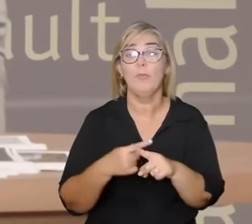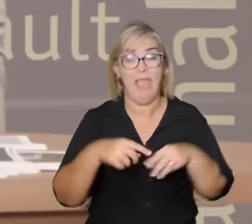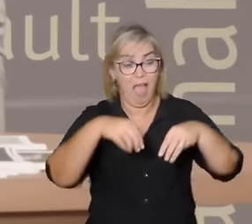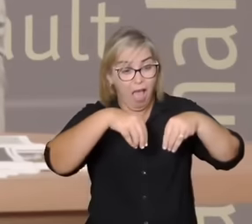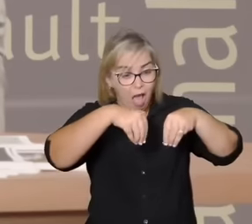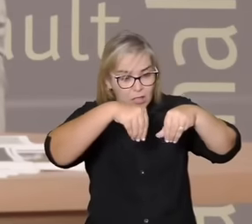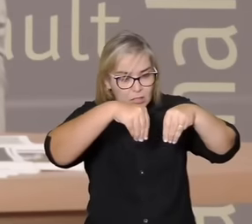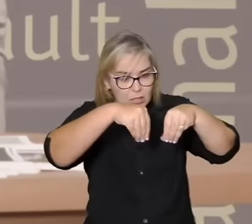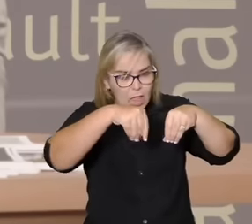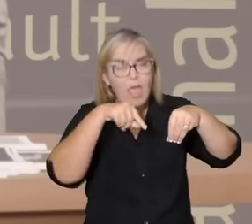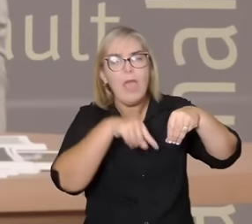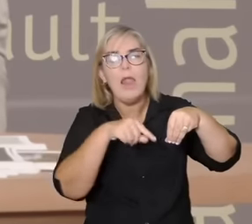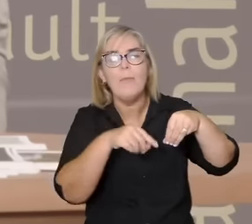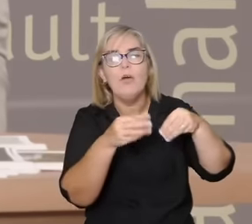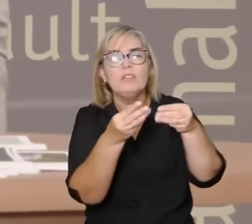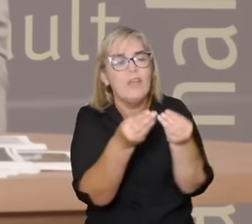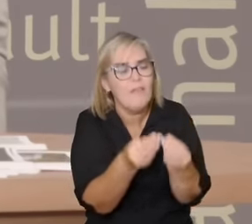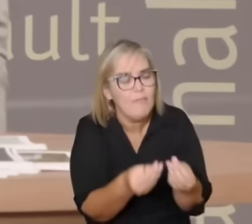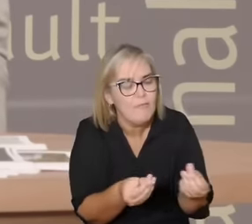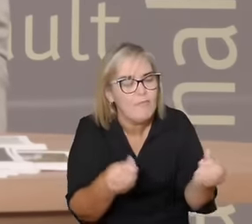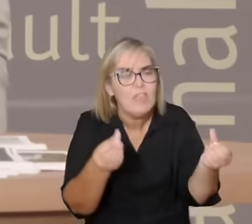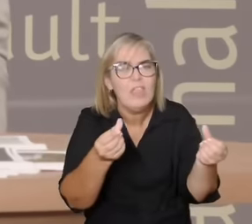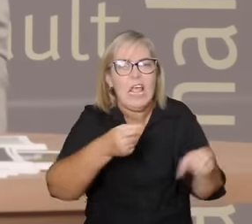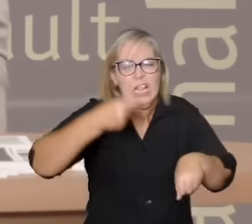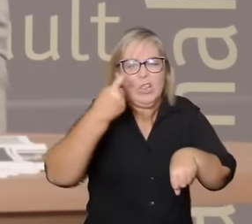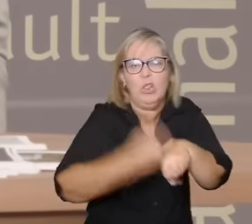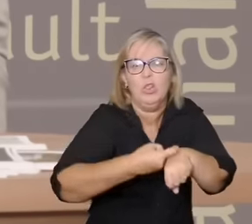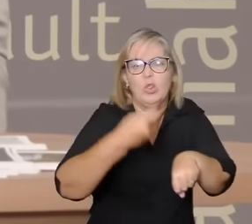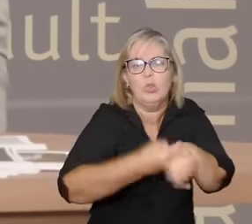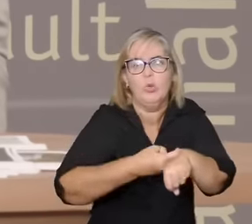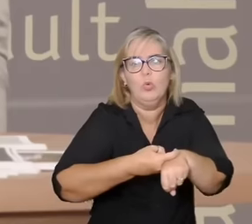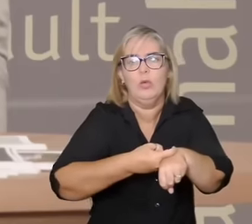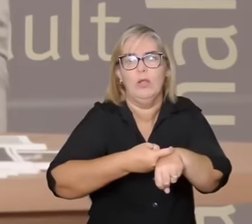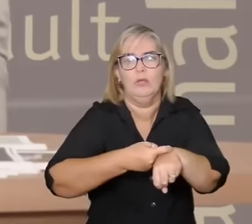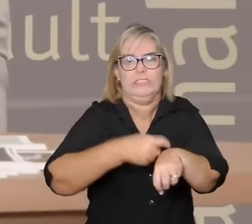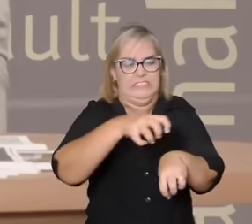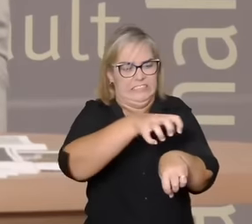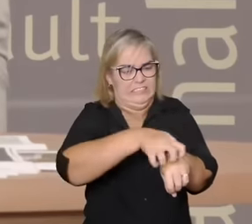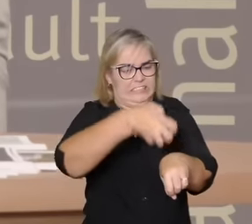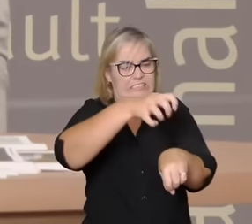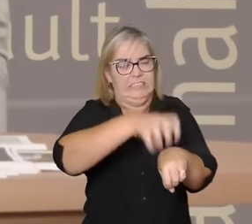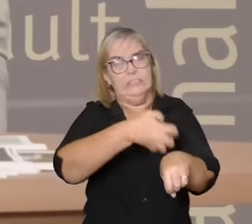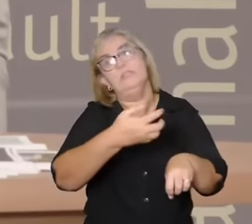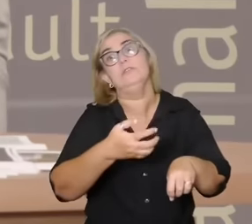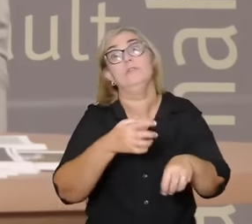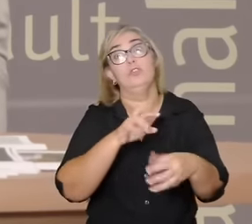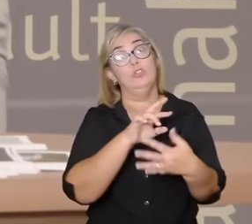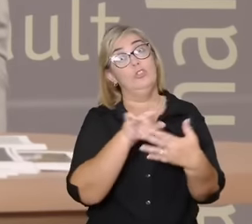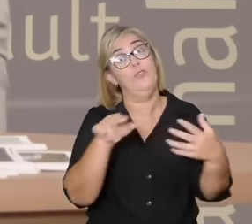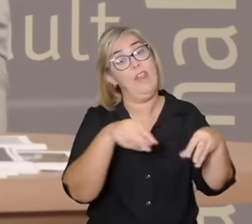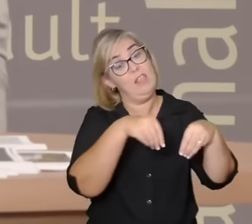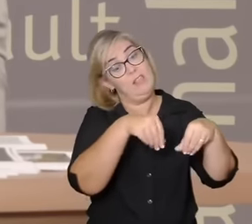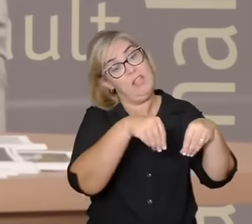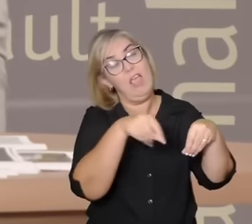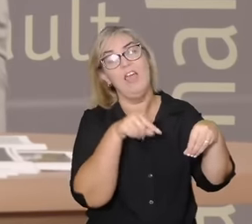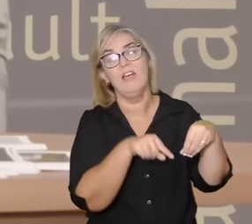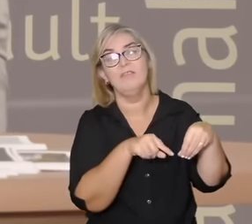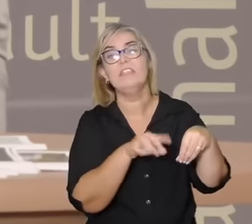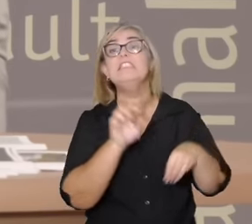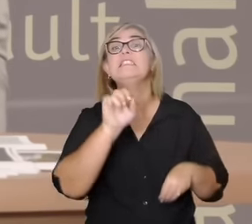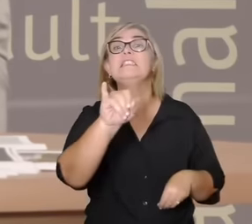faz a diferença se por exemplo o meu sentimento de